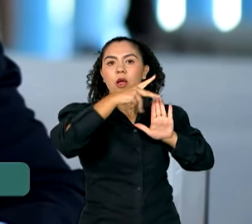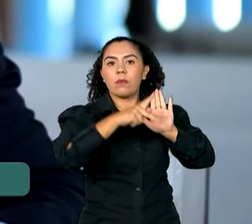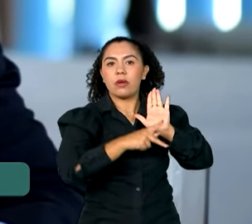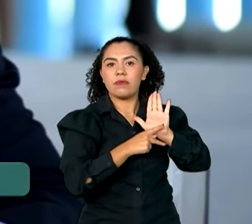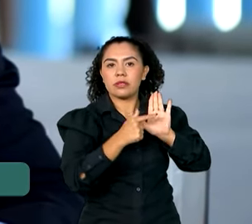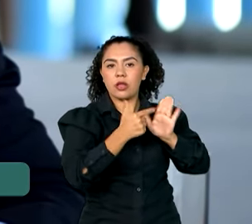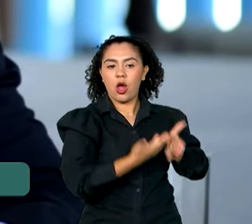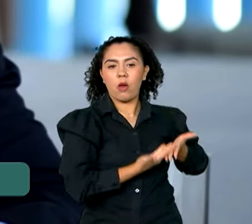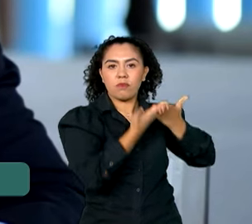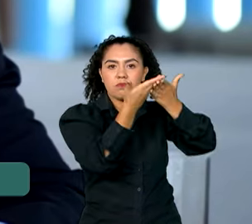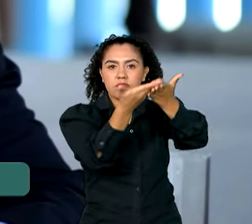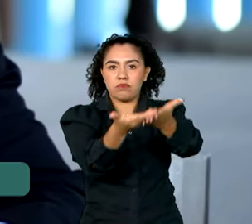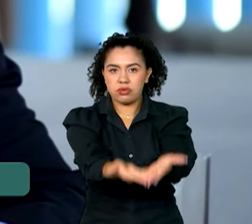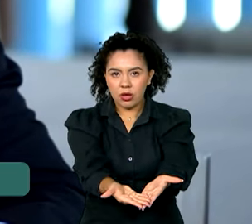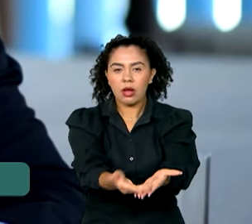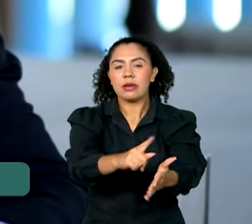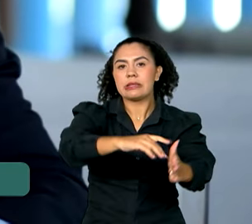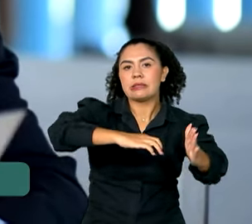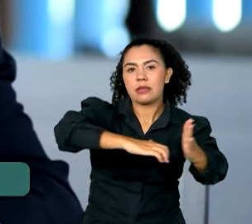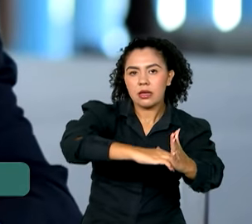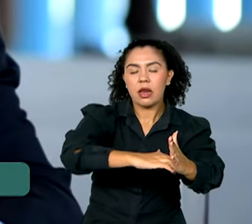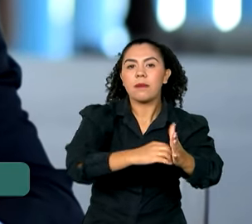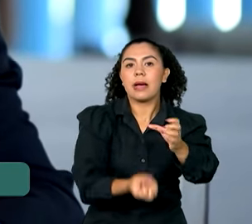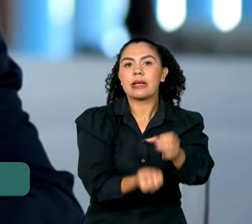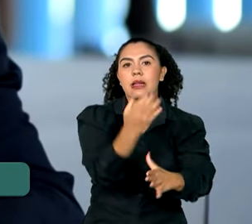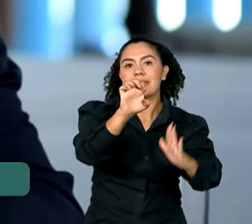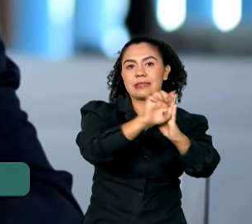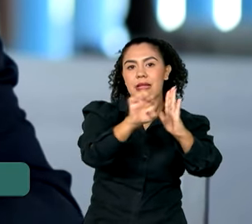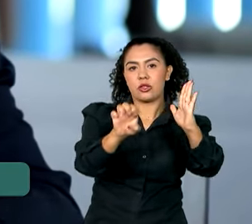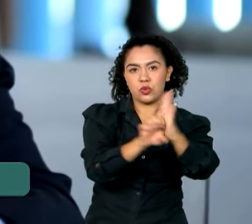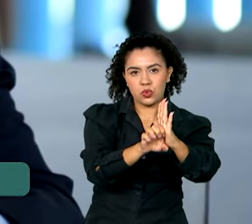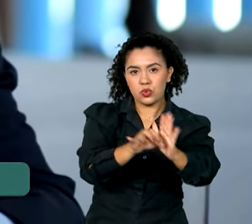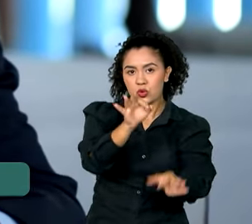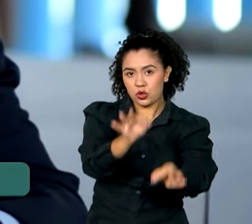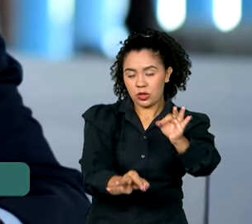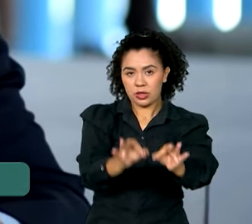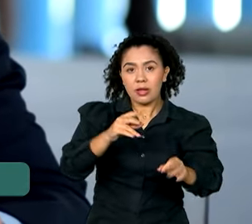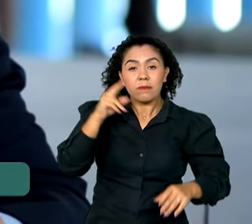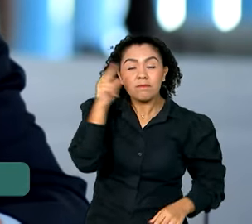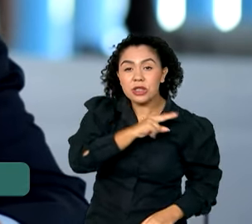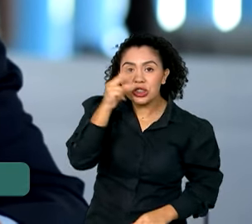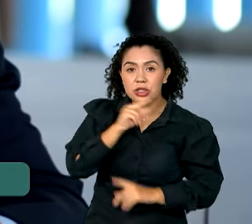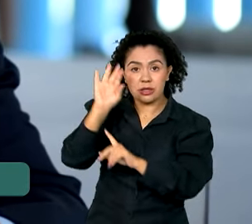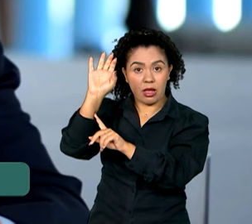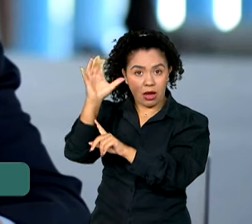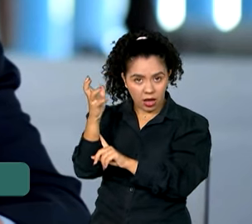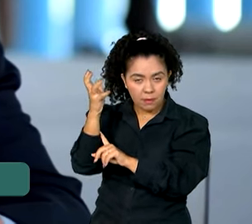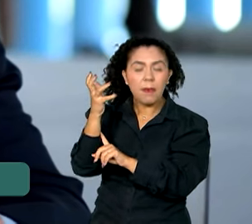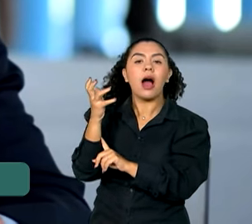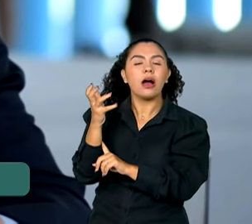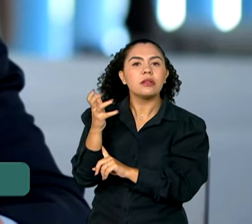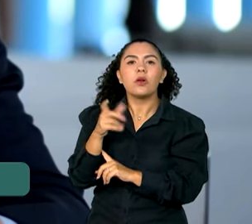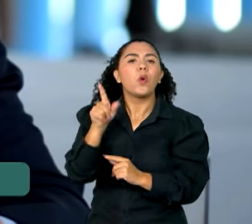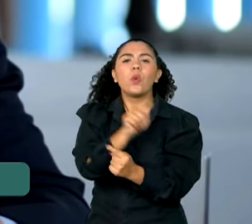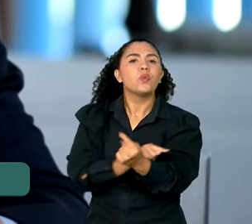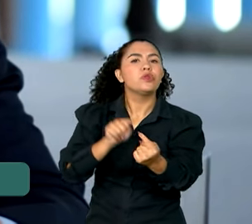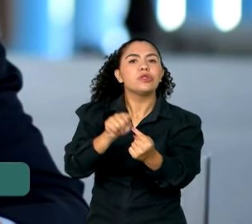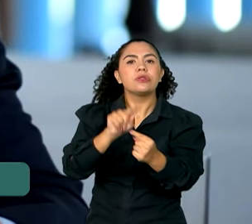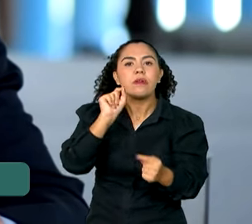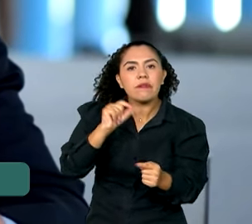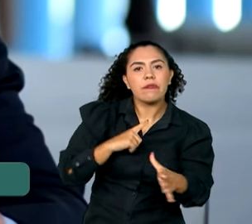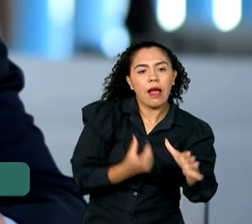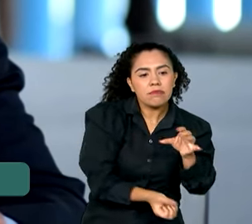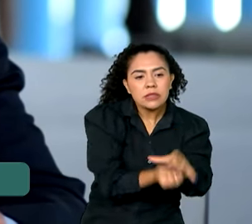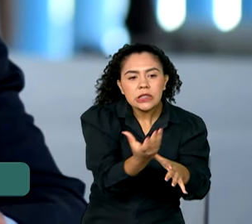criando o Estatuto Jurídico da Emergência Climática. O nosso objetivo, Samira, é estabelecer as condições